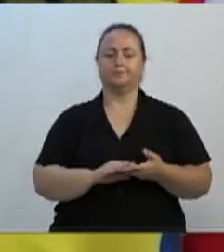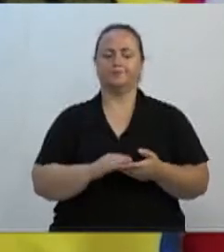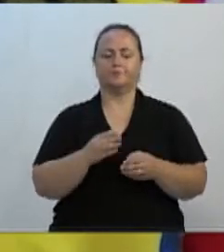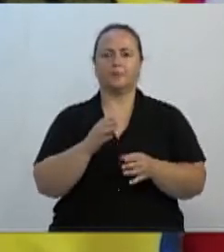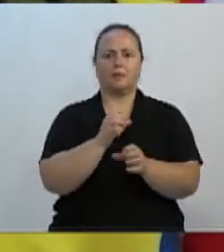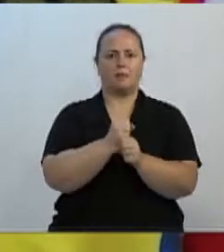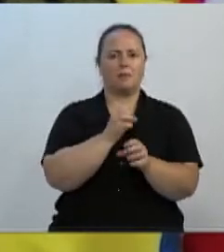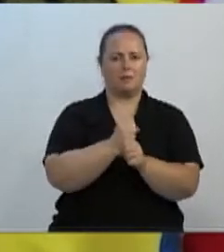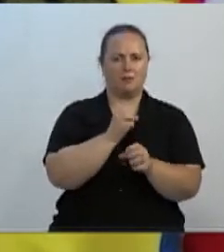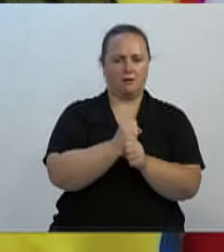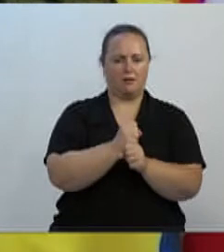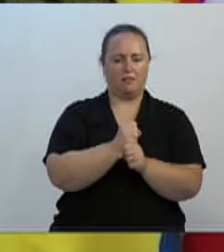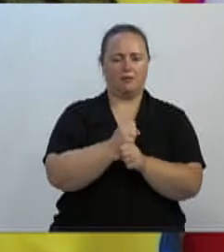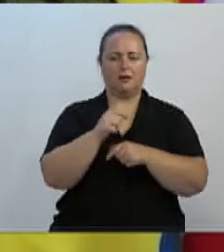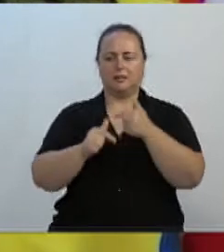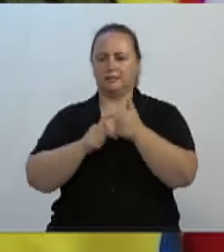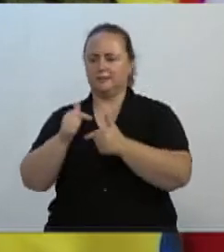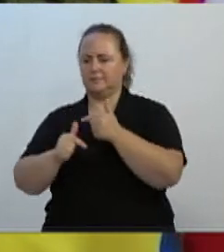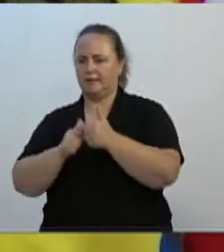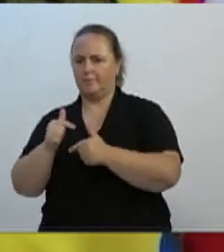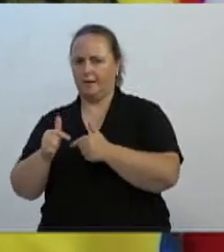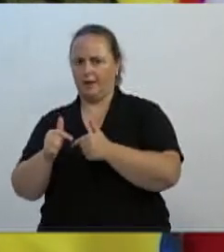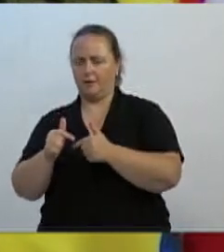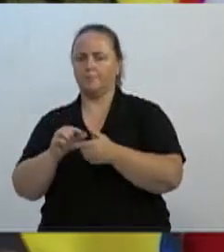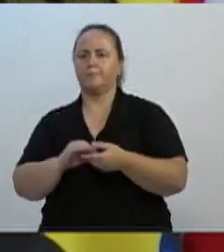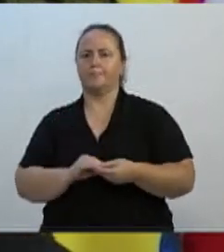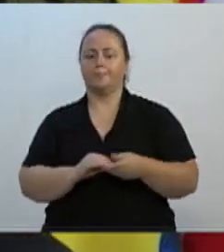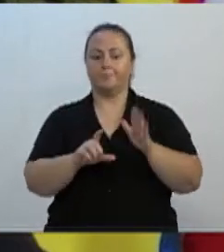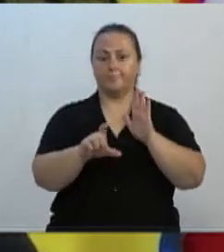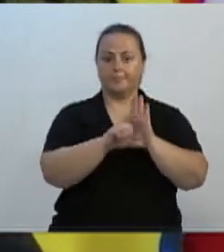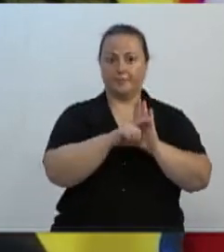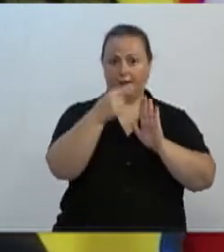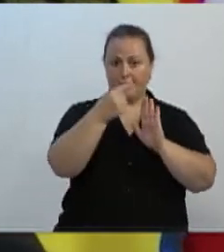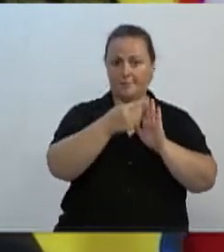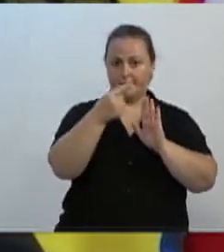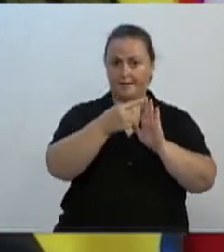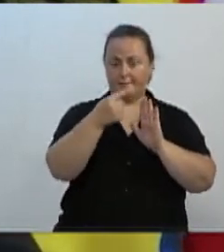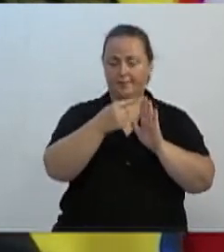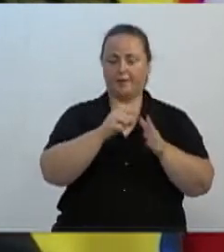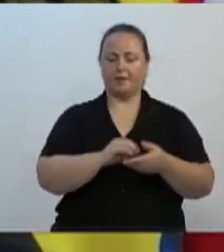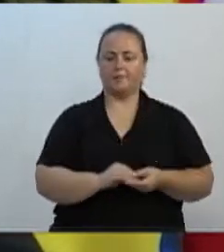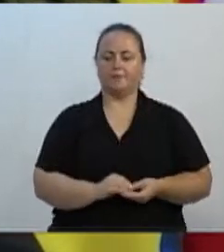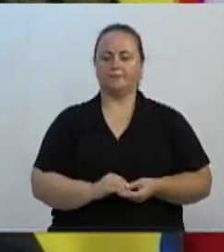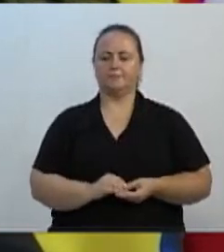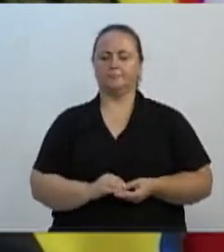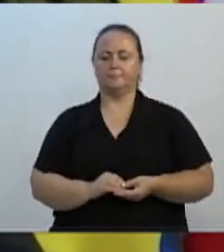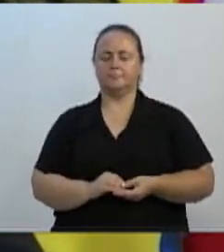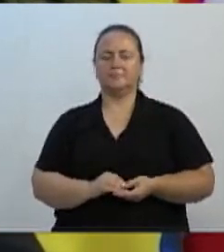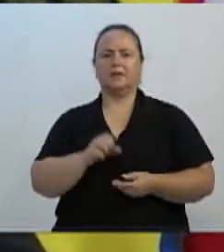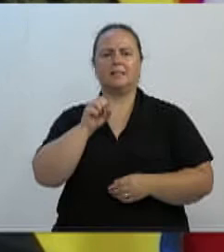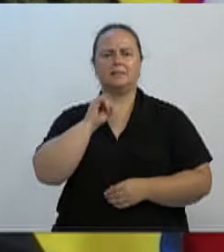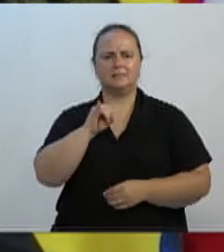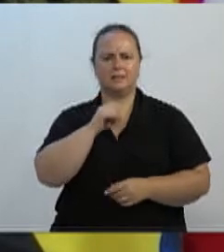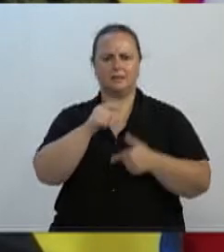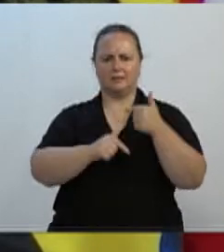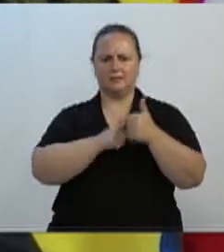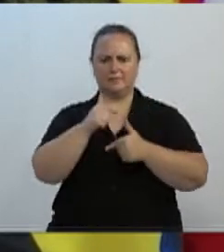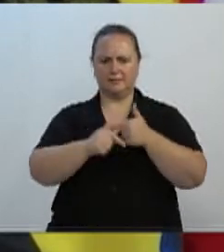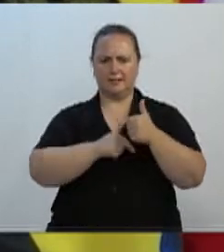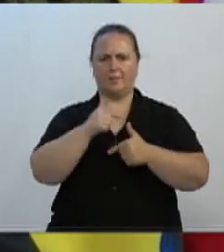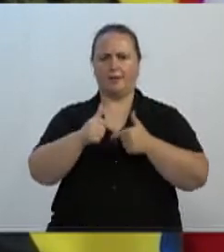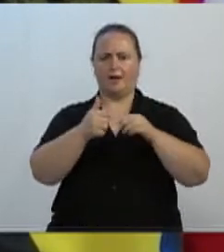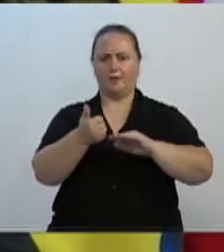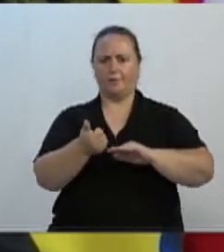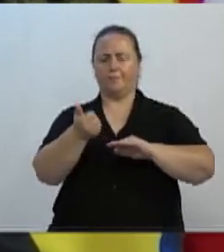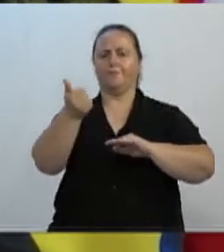é o preço do serviço. No parágrafo 1, diz, quando se tratar de prestação de serviços sob